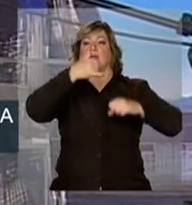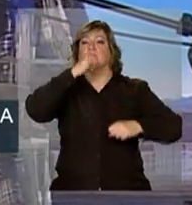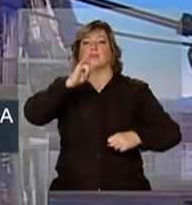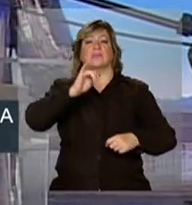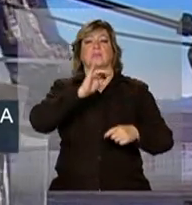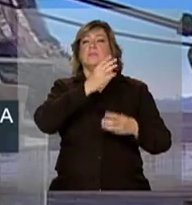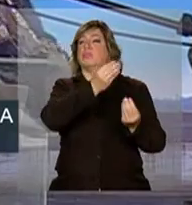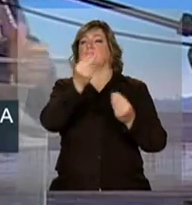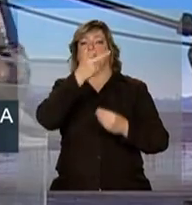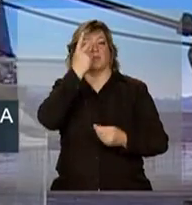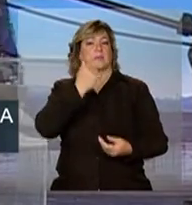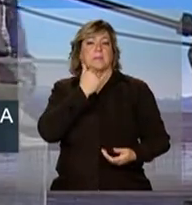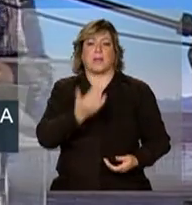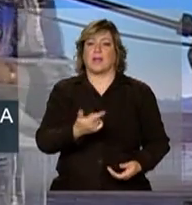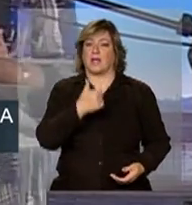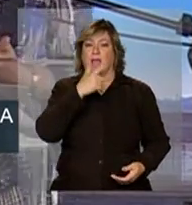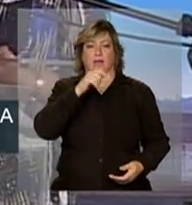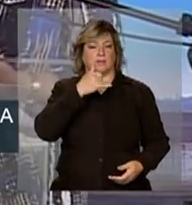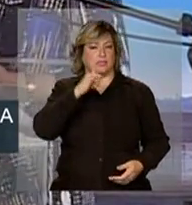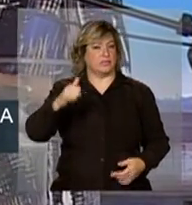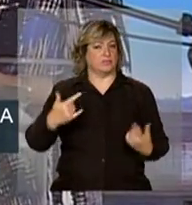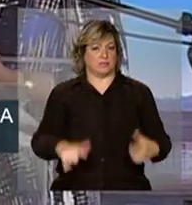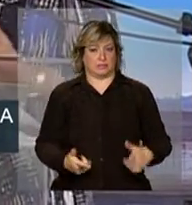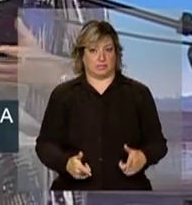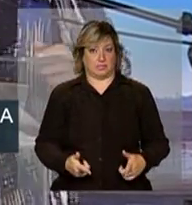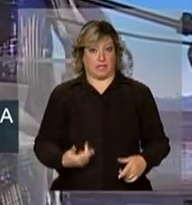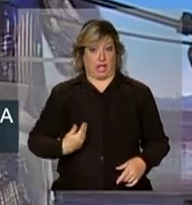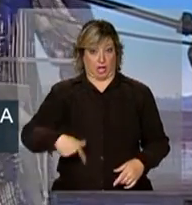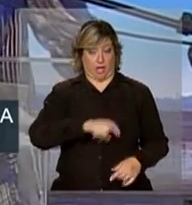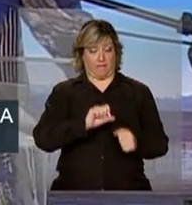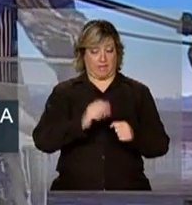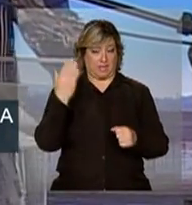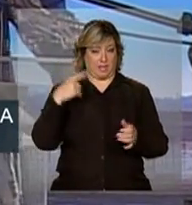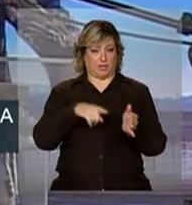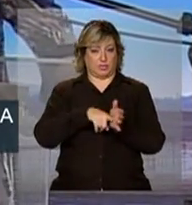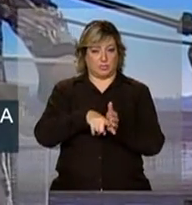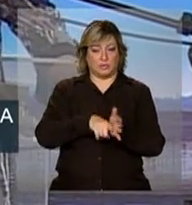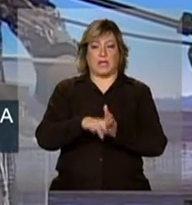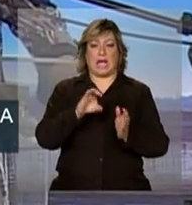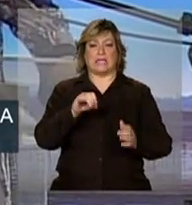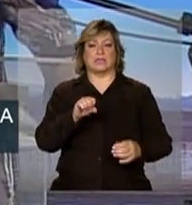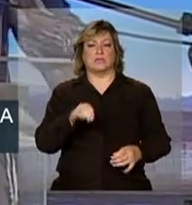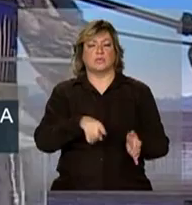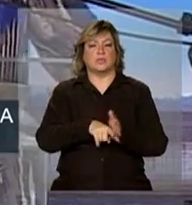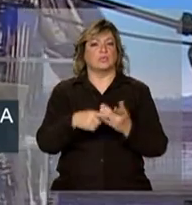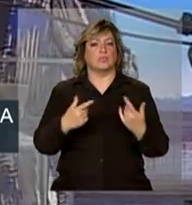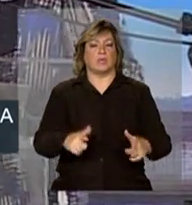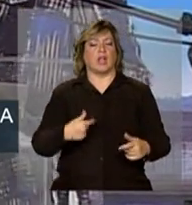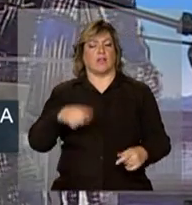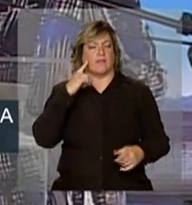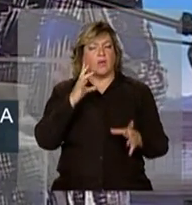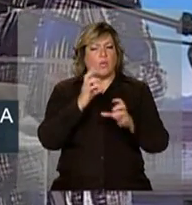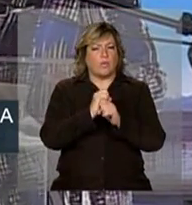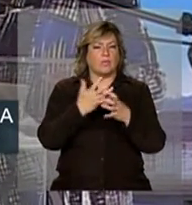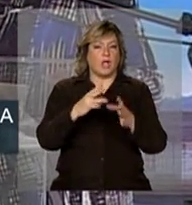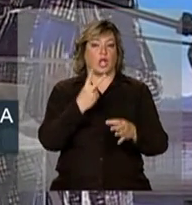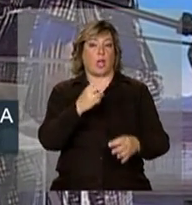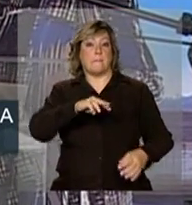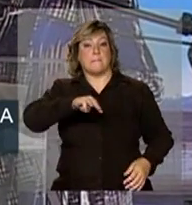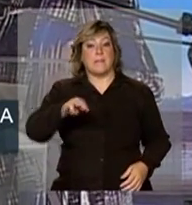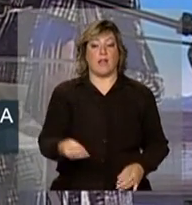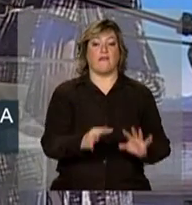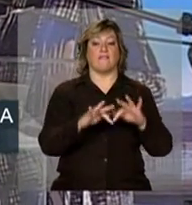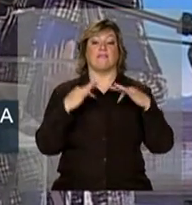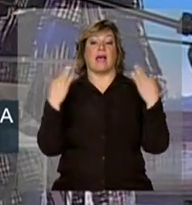Quando nós fizemos o primeiro balanço, não tinha censo. Nós calculamos em torno de umas 2 milhões de famílias no